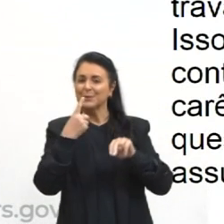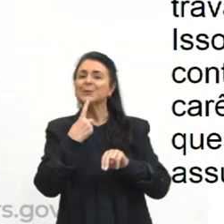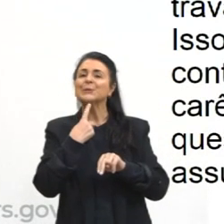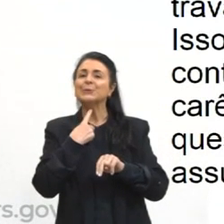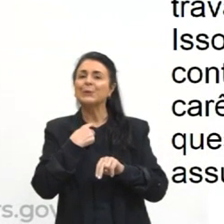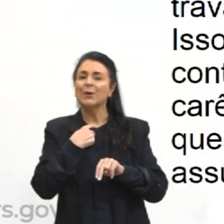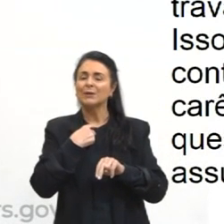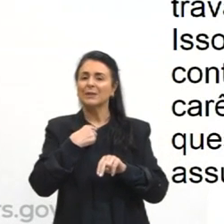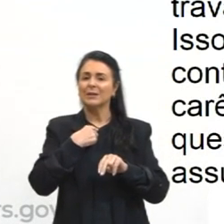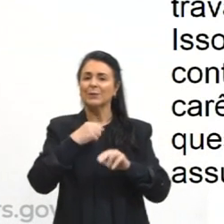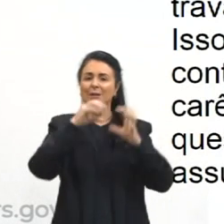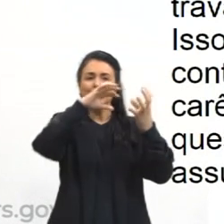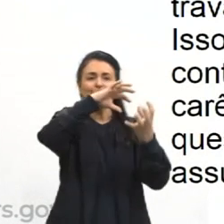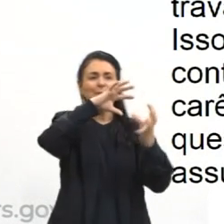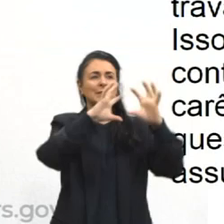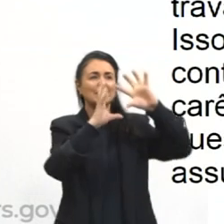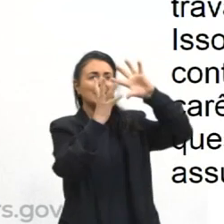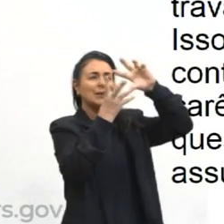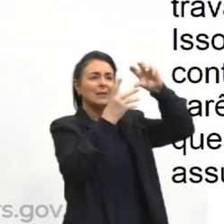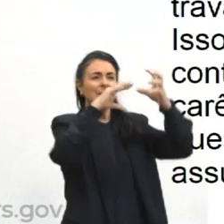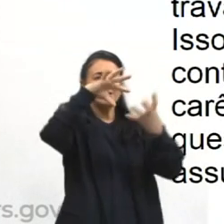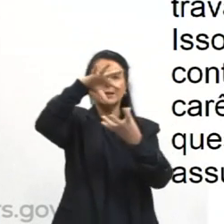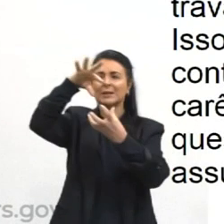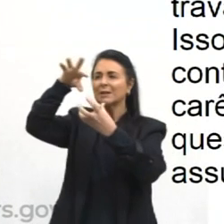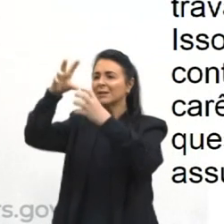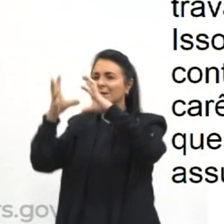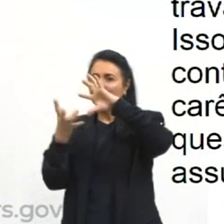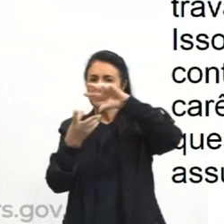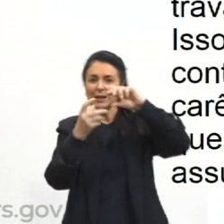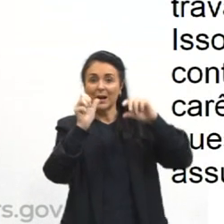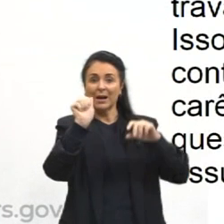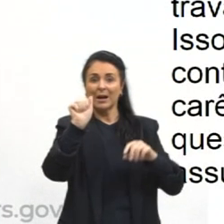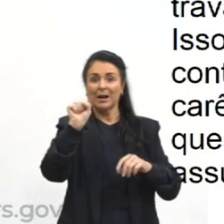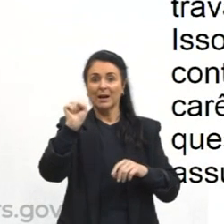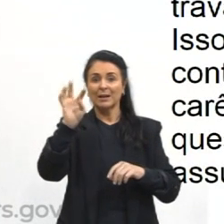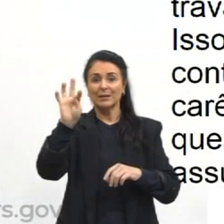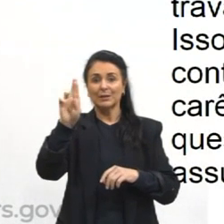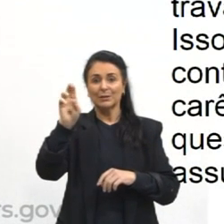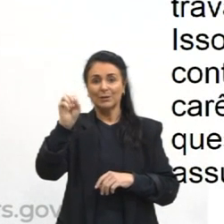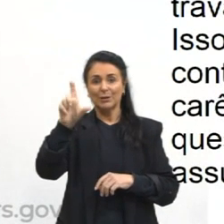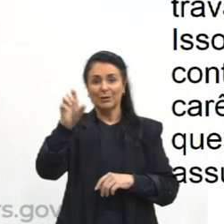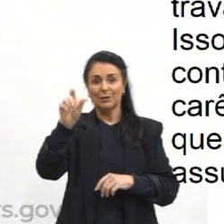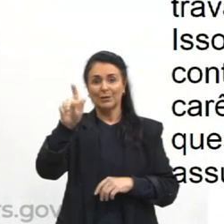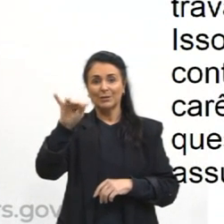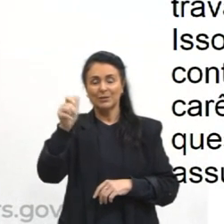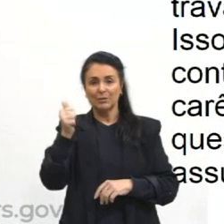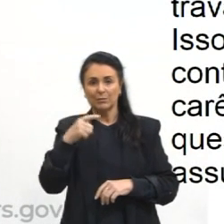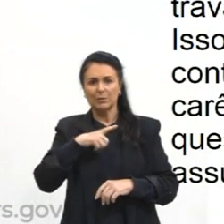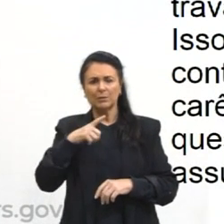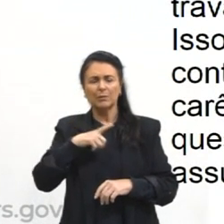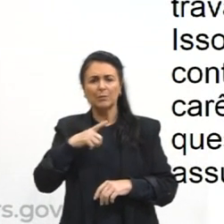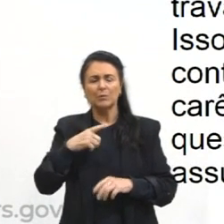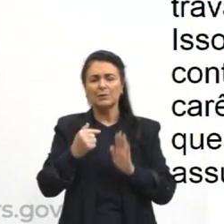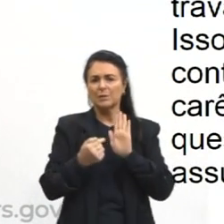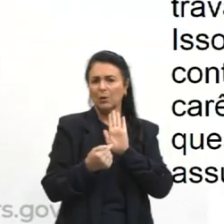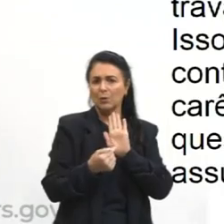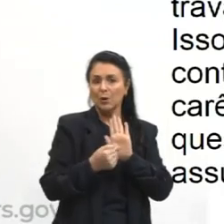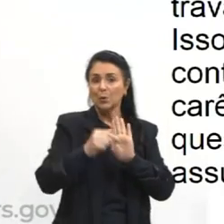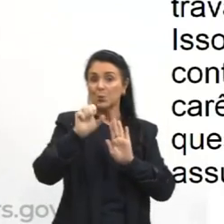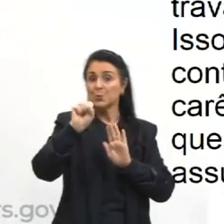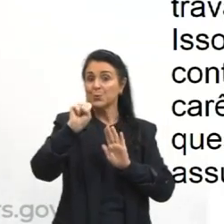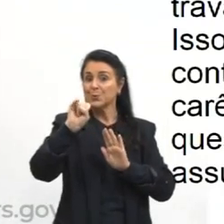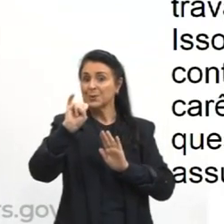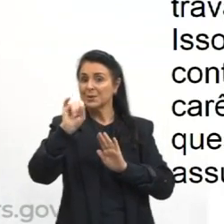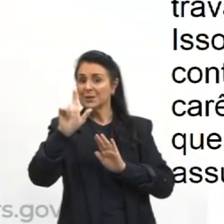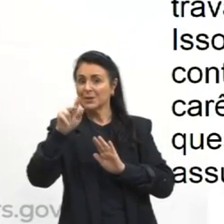astrologia. E essa questão vai trazer um horóscopo aí do signo de câncer de 21 do